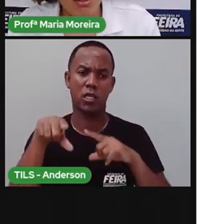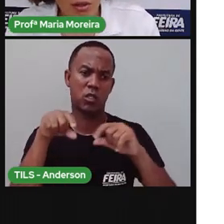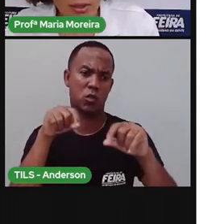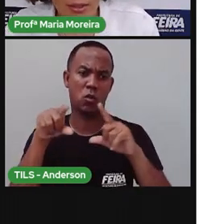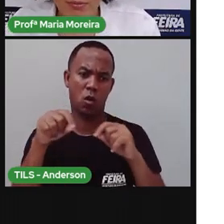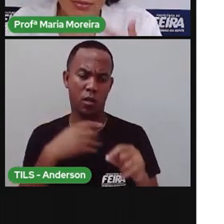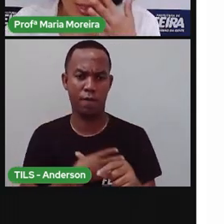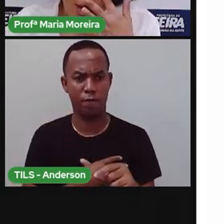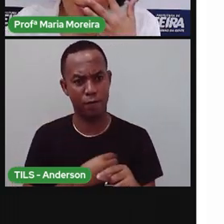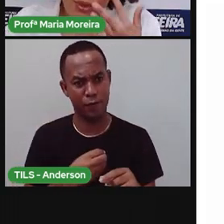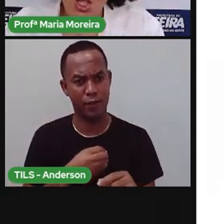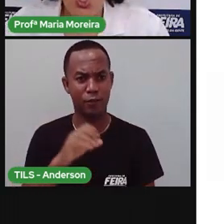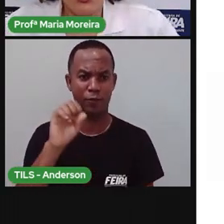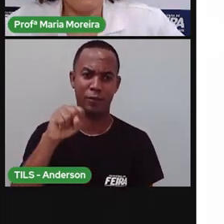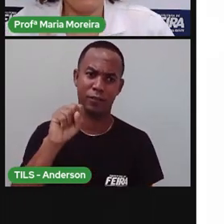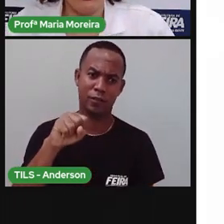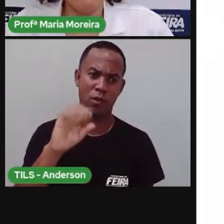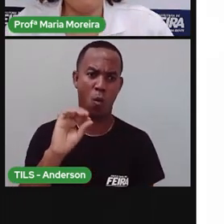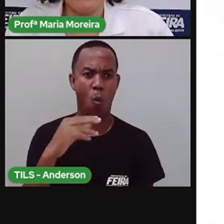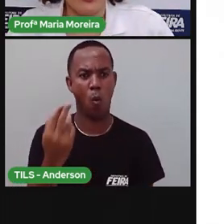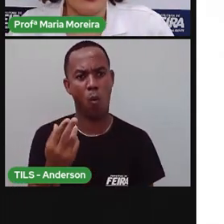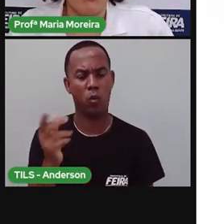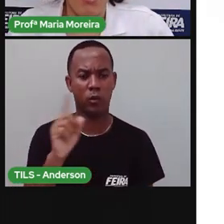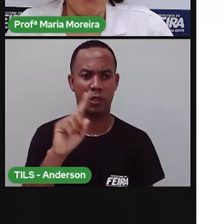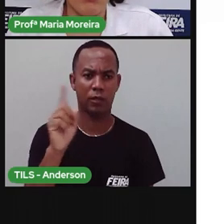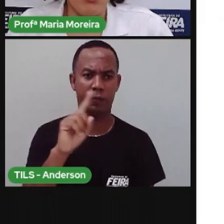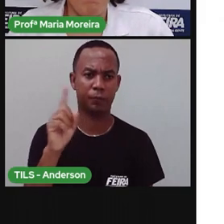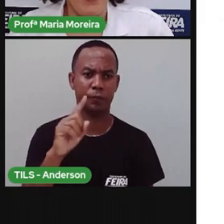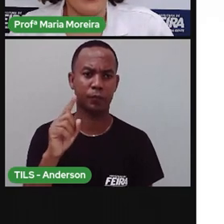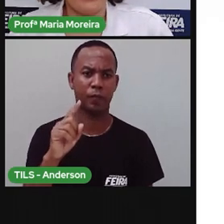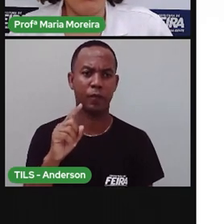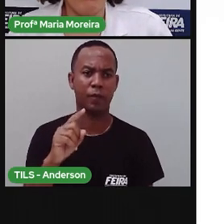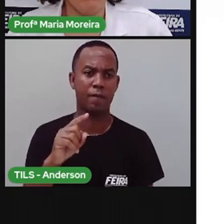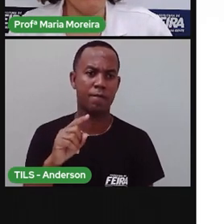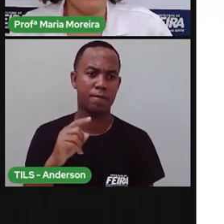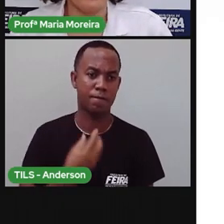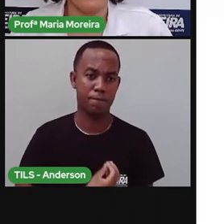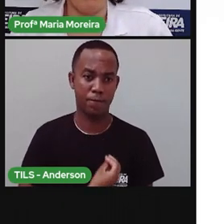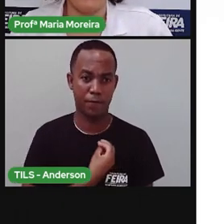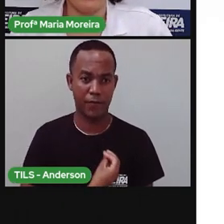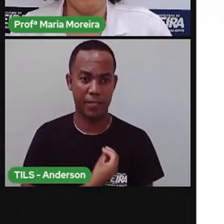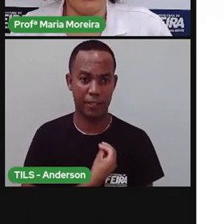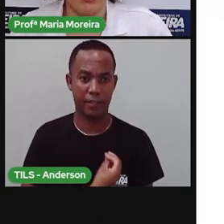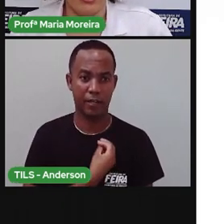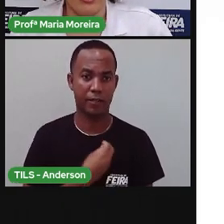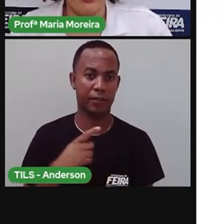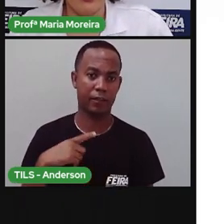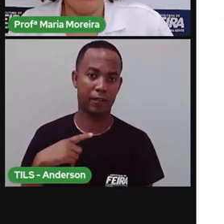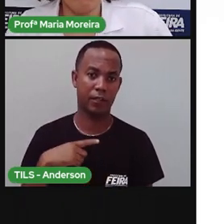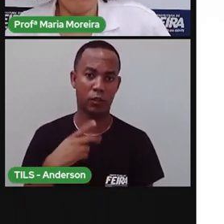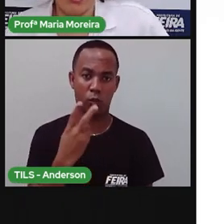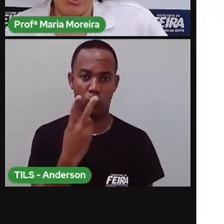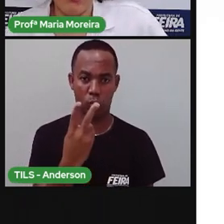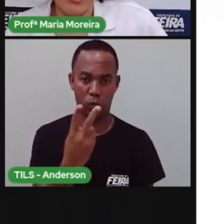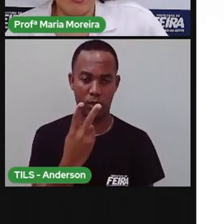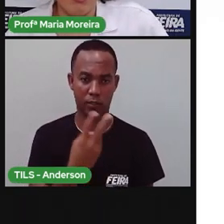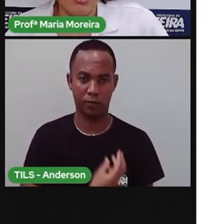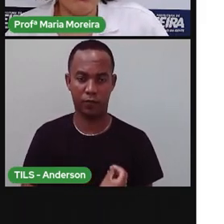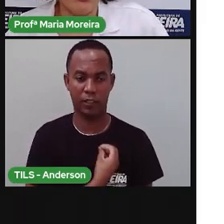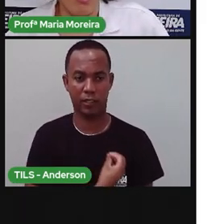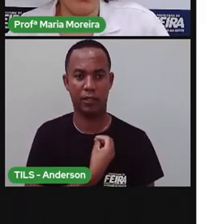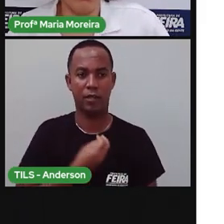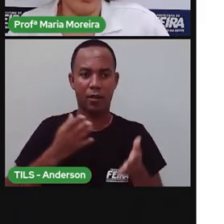filhos ou não, tá? Todos os seres vivos passam por duas etapas da vida, né? Uma é o